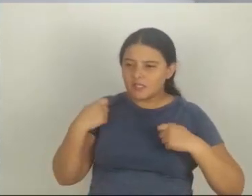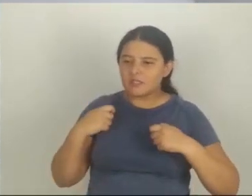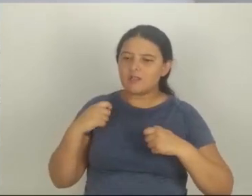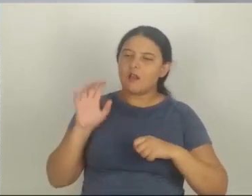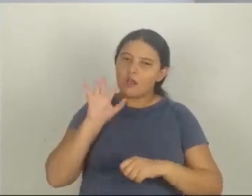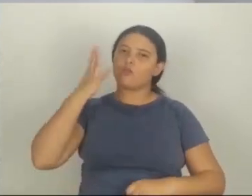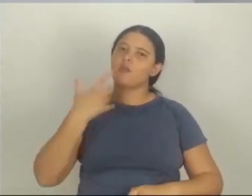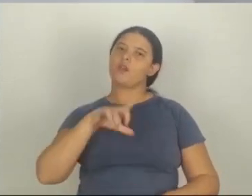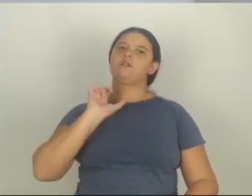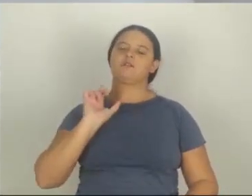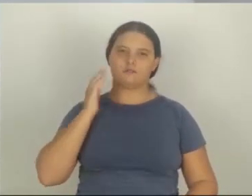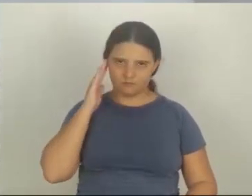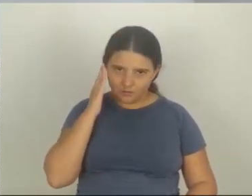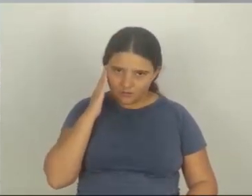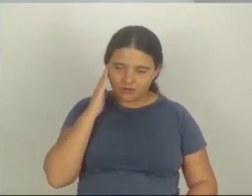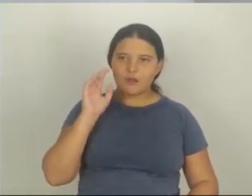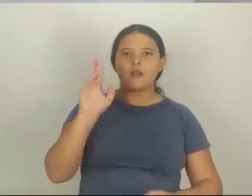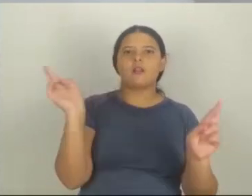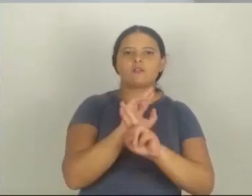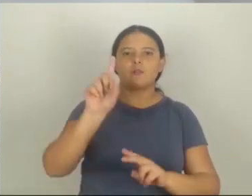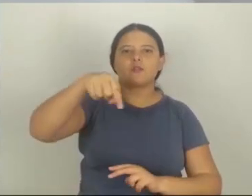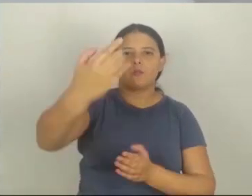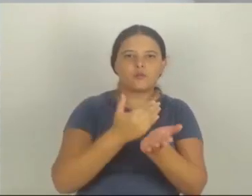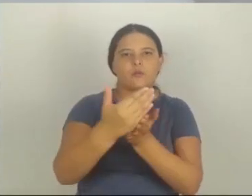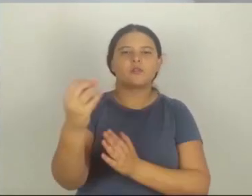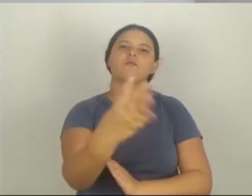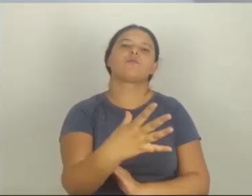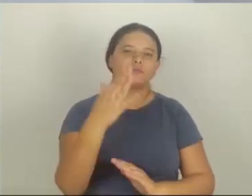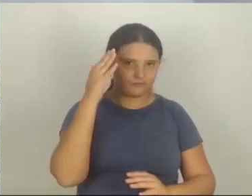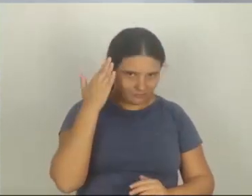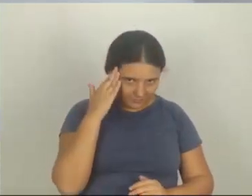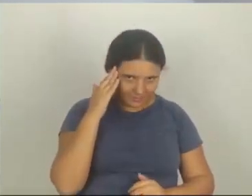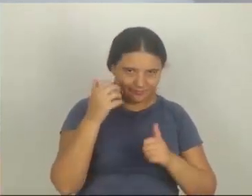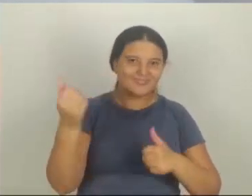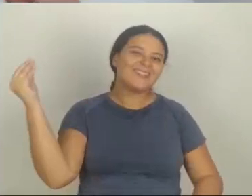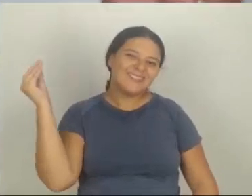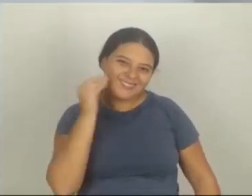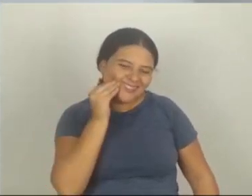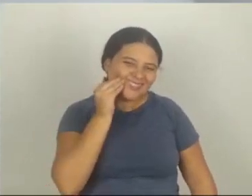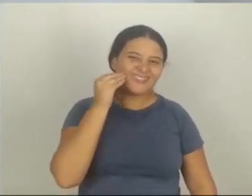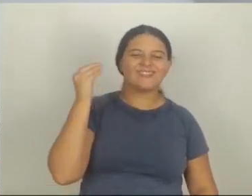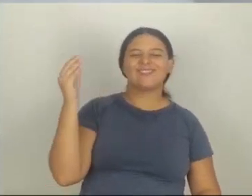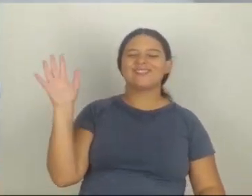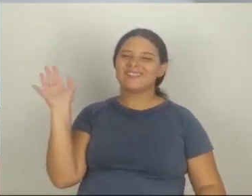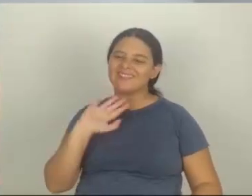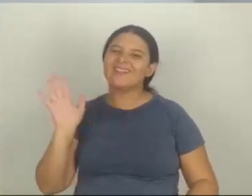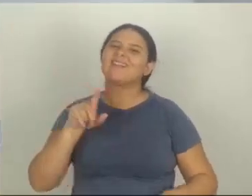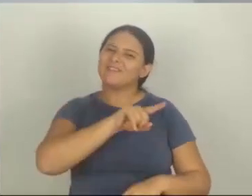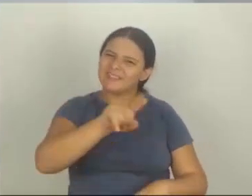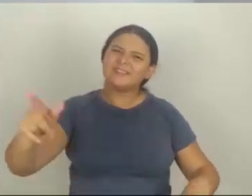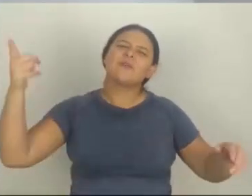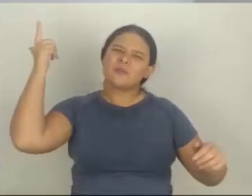Dessa maneira, você tem uma chance maior de evitar os erros cometidos no passado, tá bom? Um grande beijo, eu sei que vocês vão